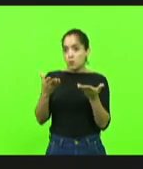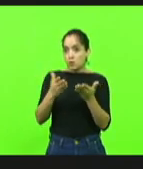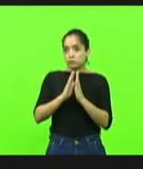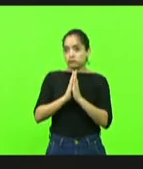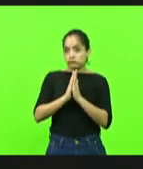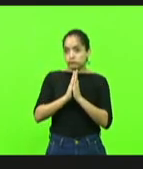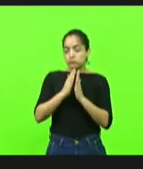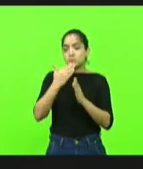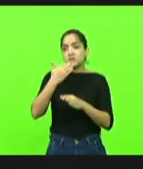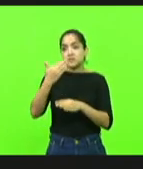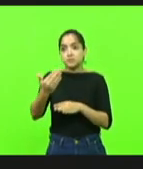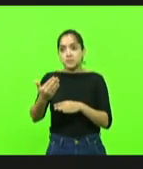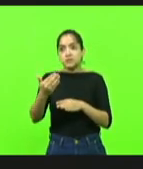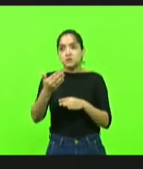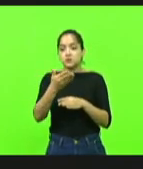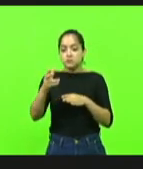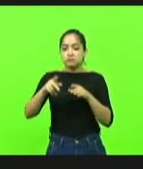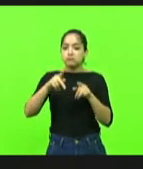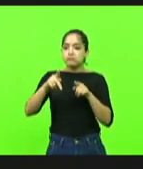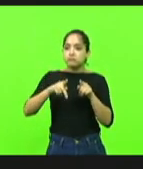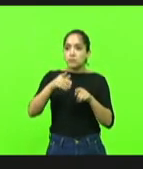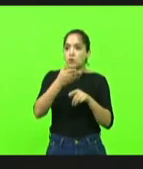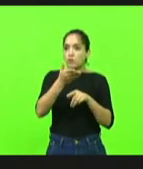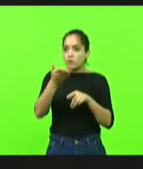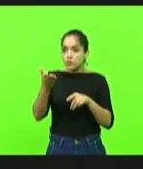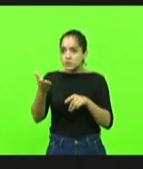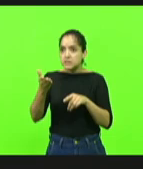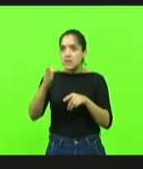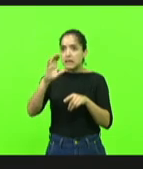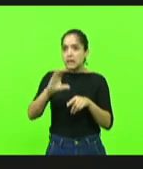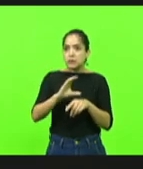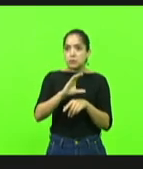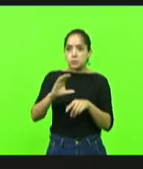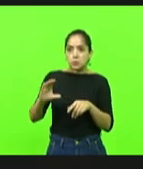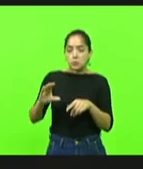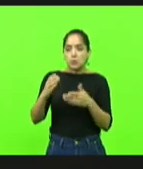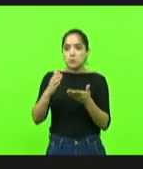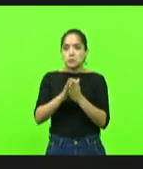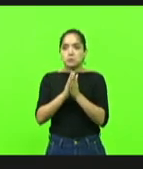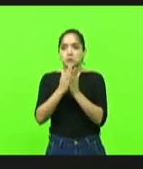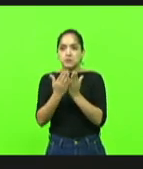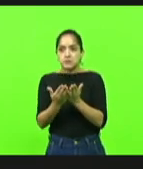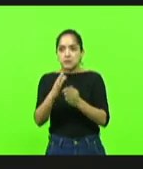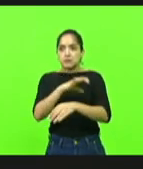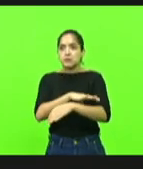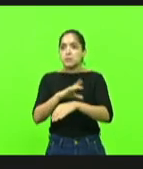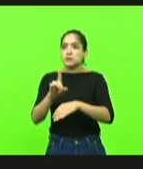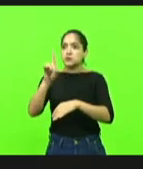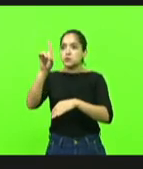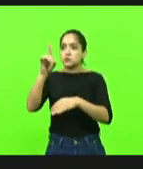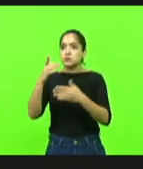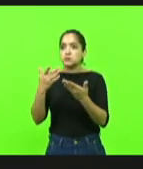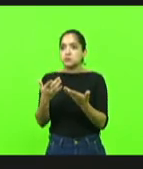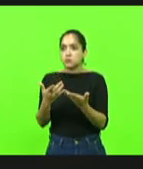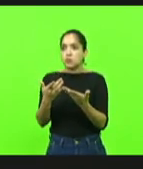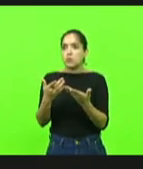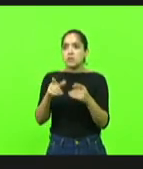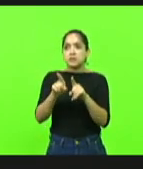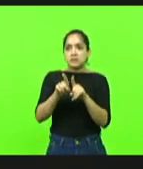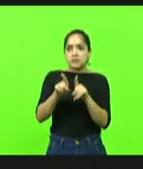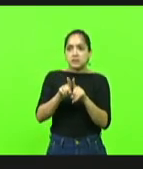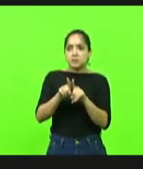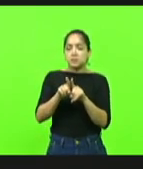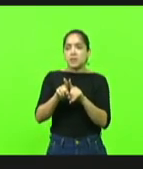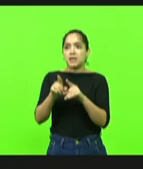ao povo cristão de um modo geral, você católico, você cristão, você da Assembleia de Deus, por exemplo, de onde eu sou oriundo, ou da tua